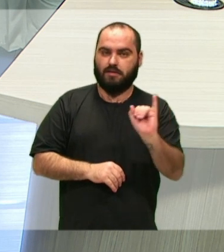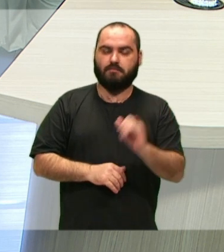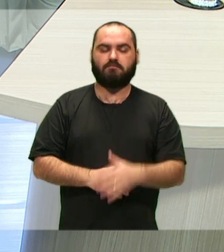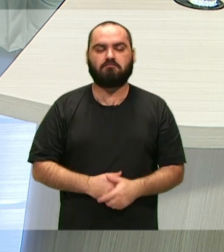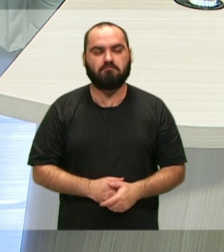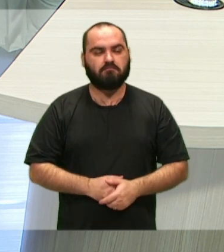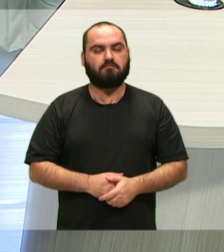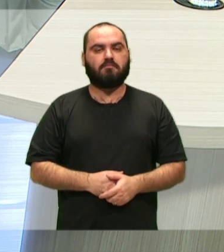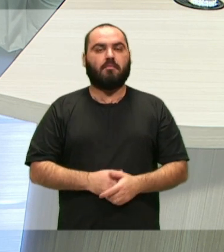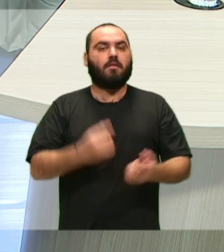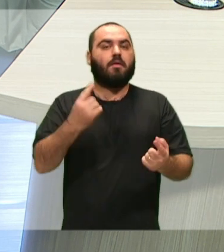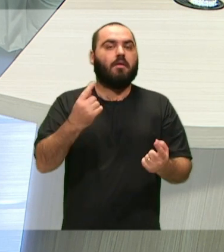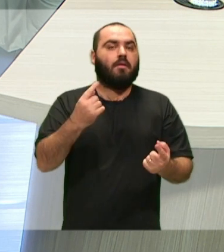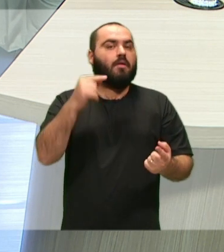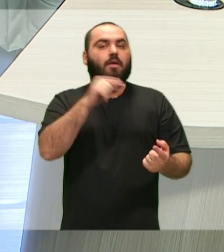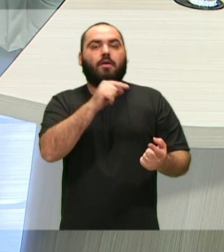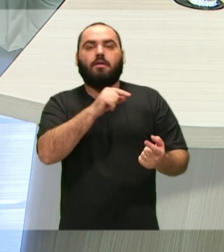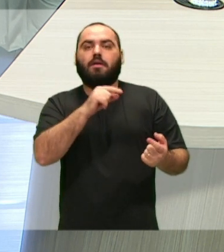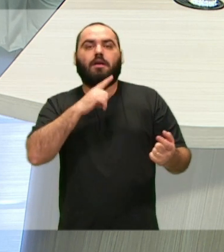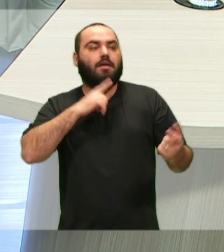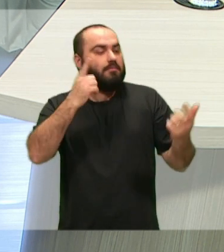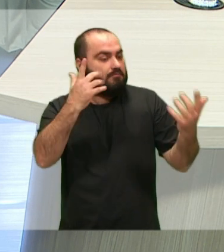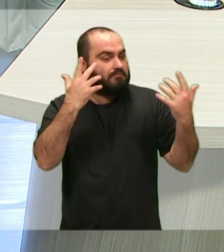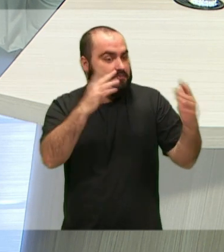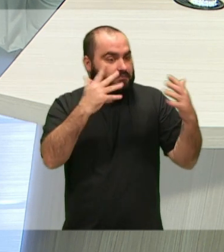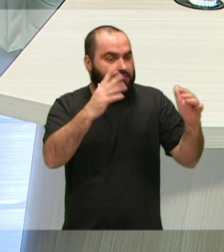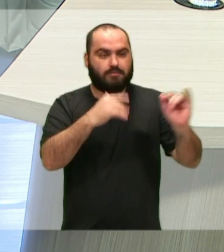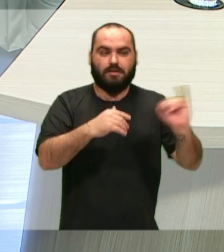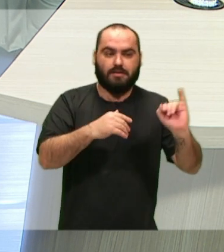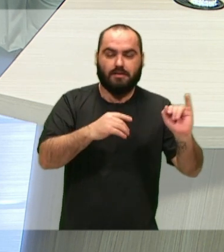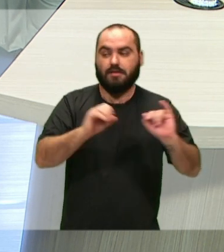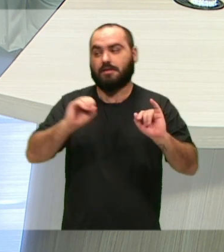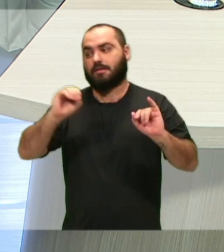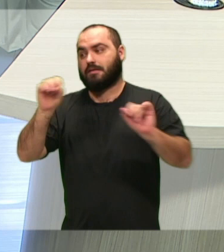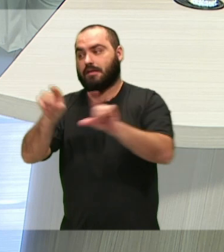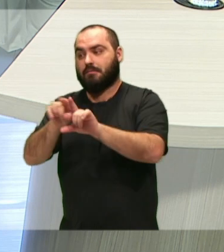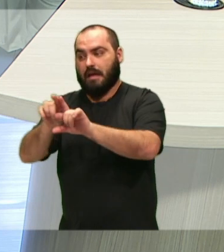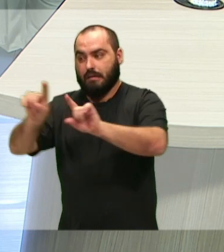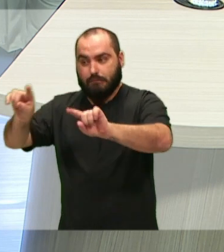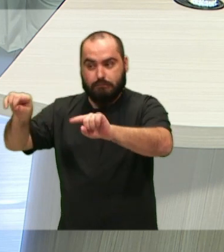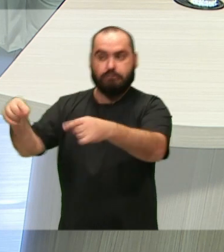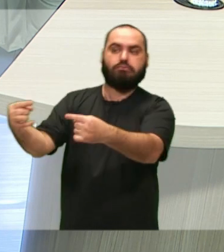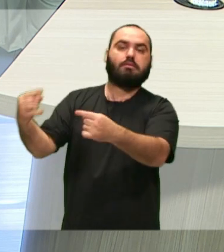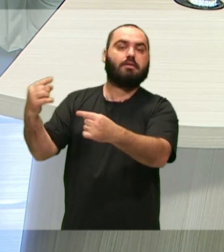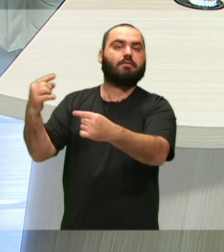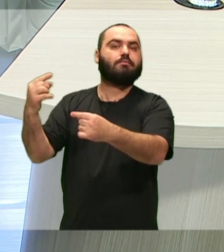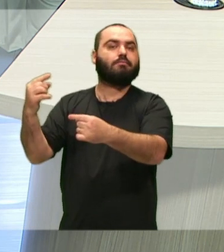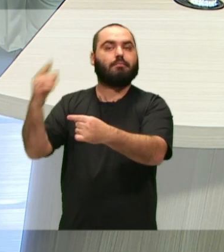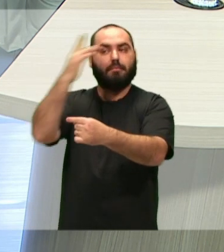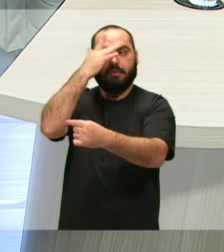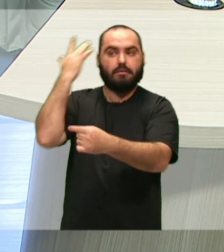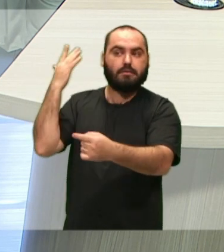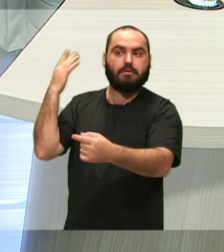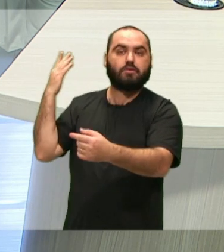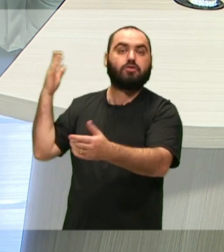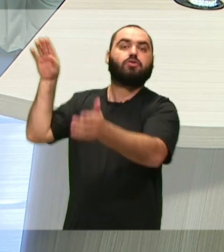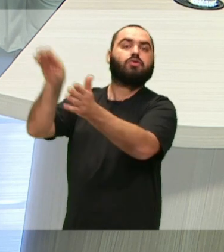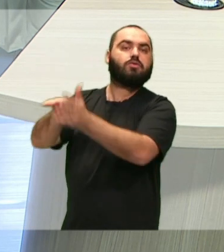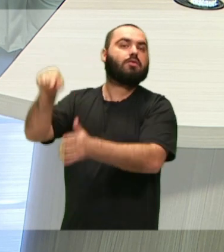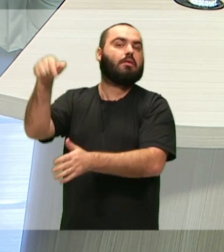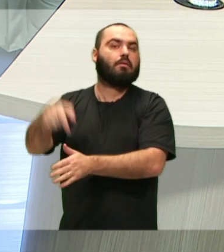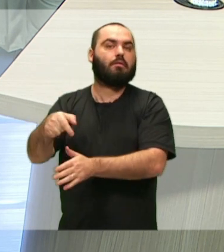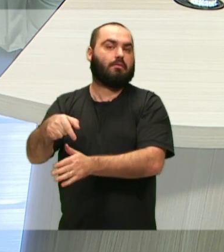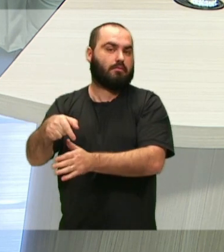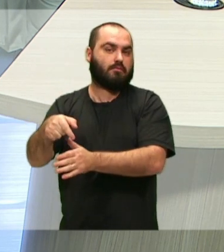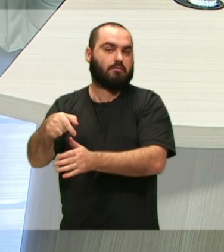comemorar e quais são os principais desafios para itajaenses, pessoas de fora que estão morando aqui, para